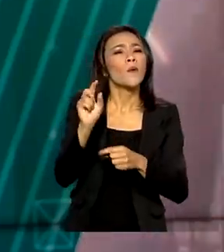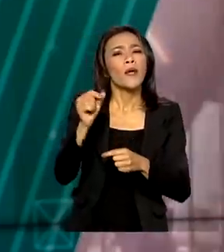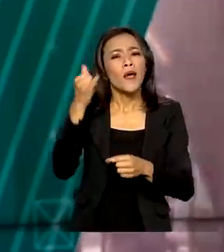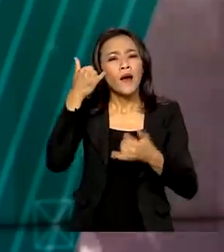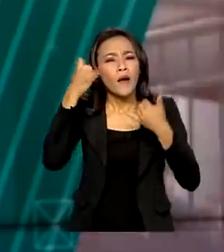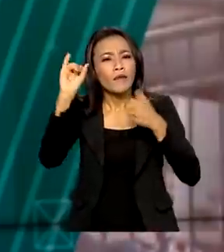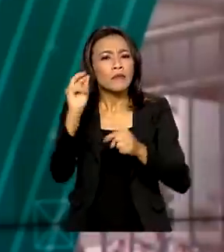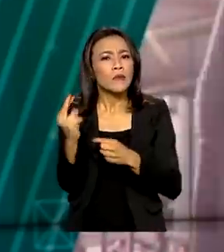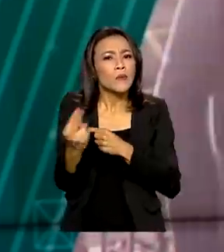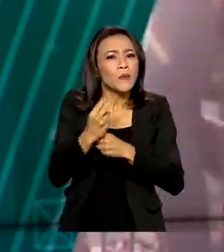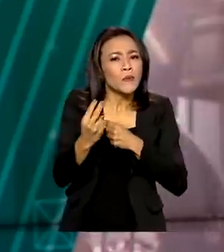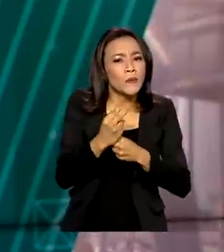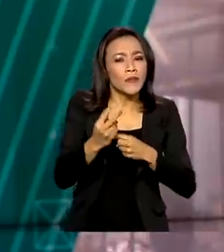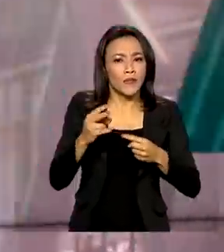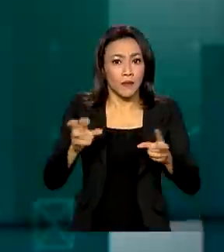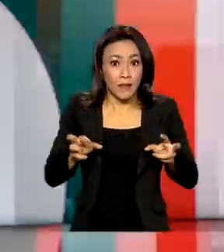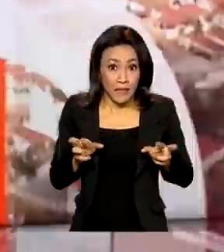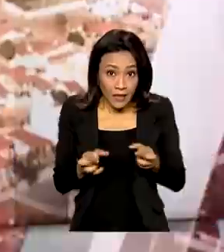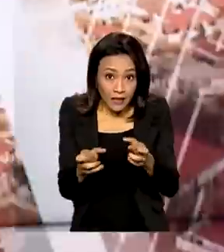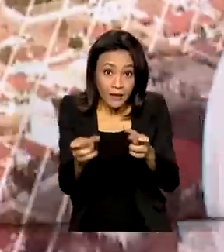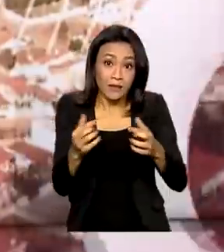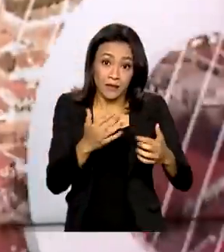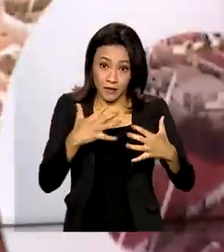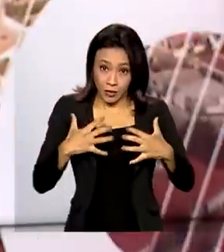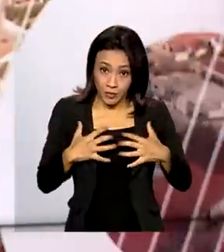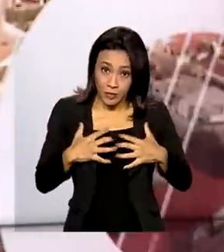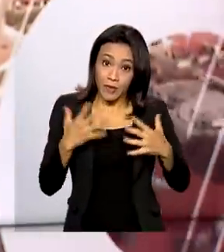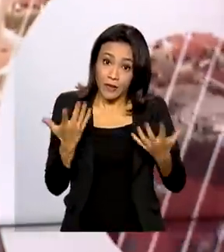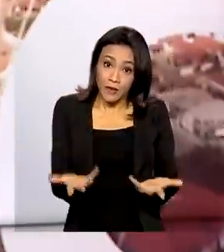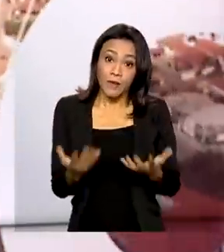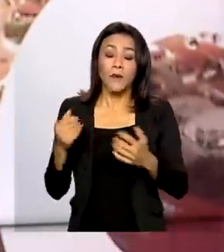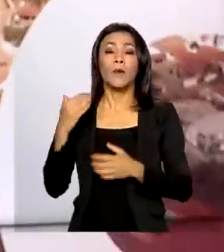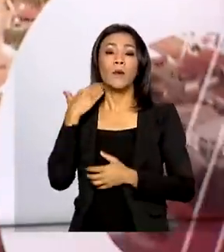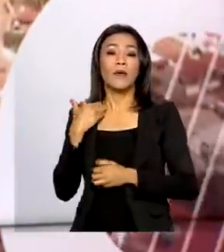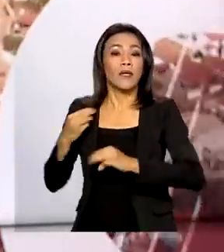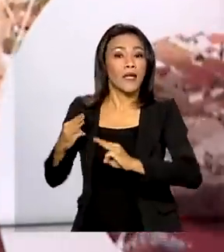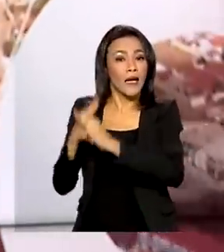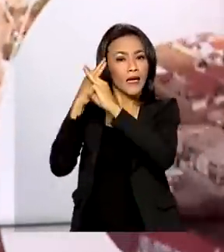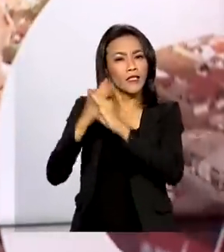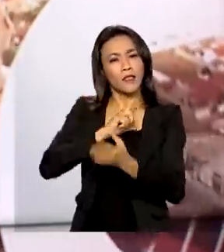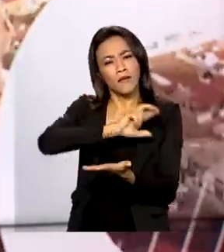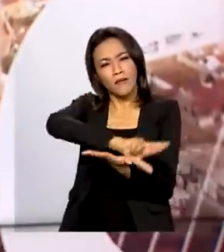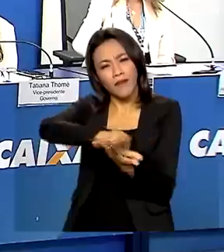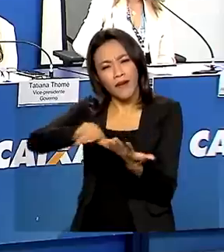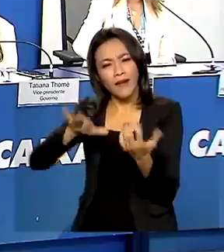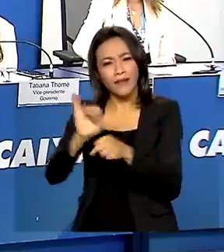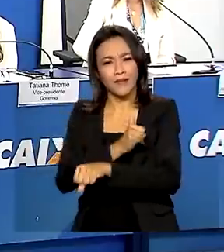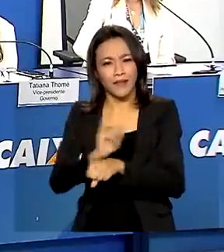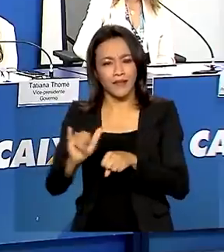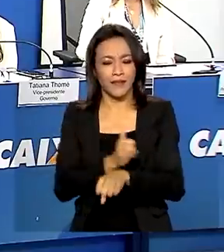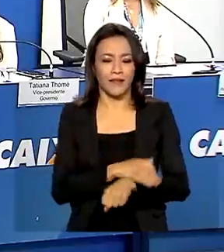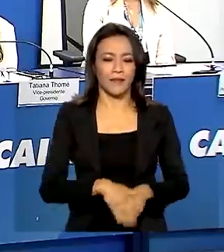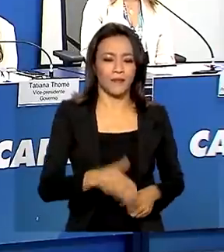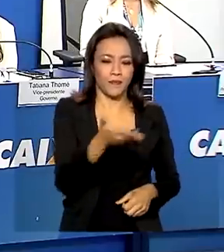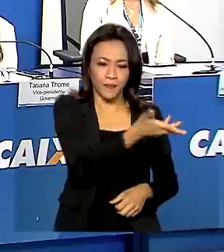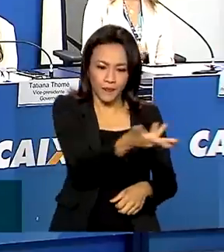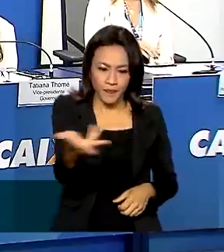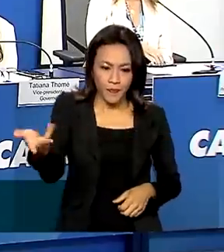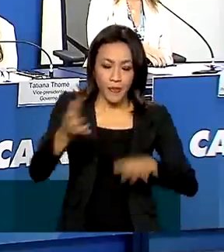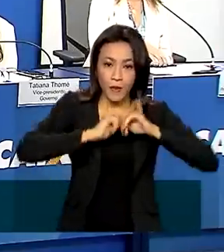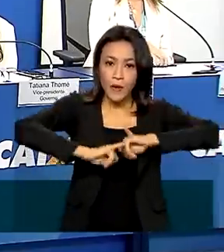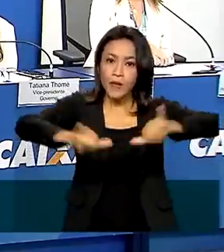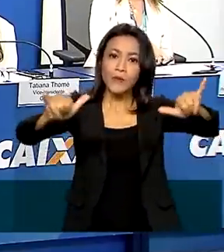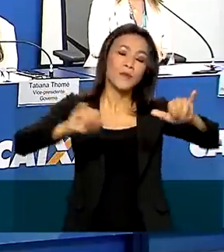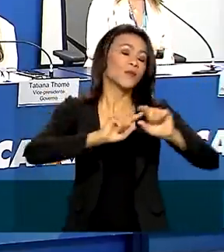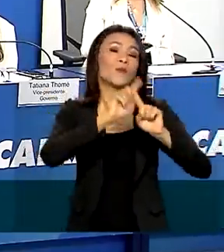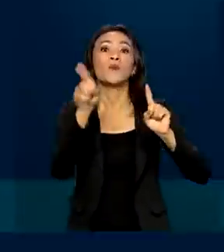precoce do câncer de mama. Para marcar a data, a Caixa anunciou uma série de ações. Os anúncios têm como foco